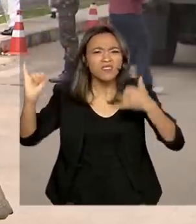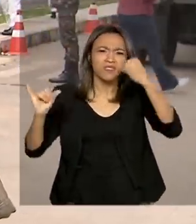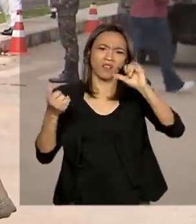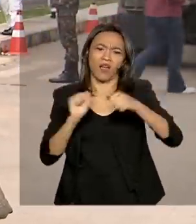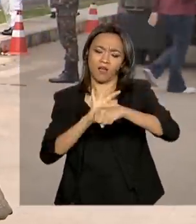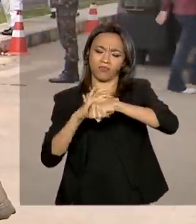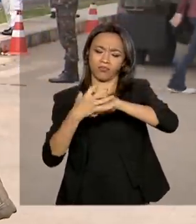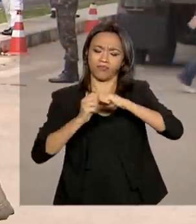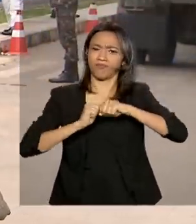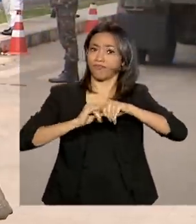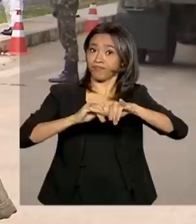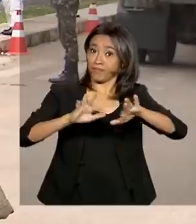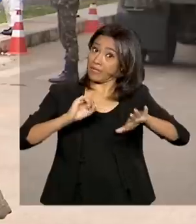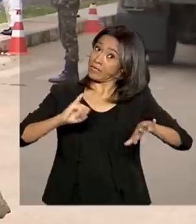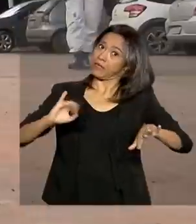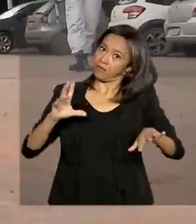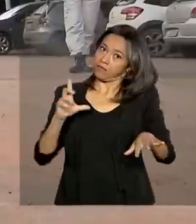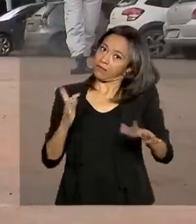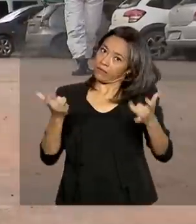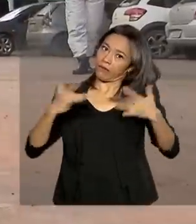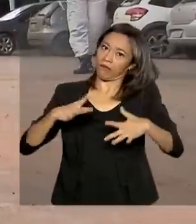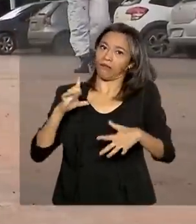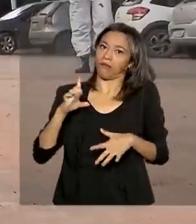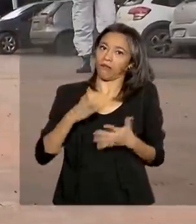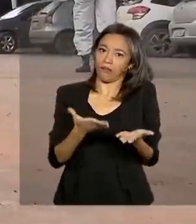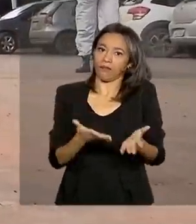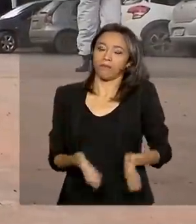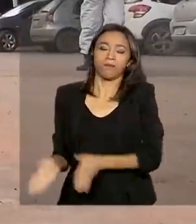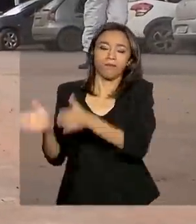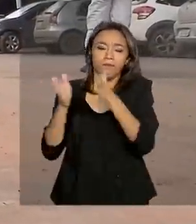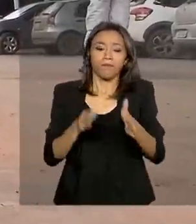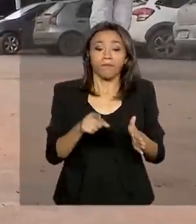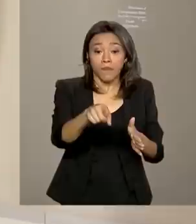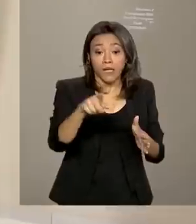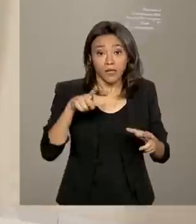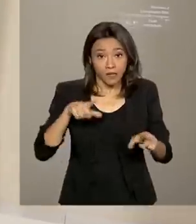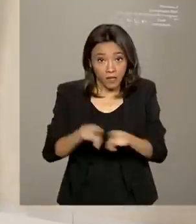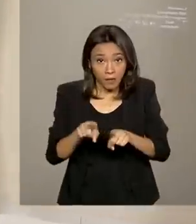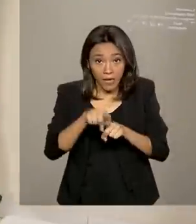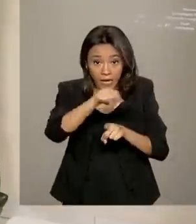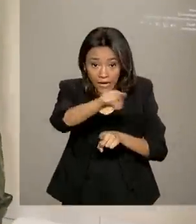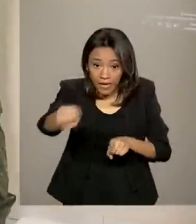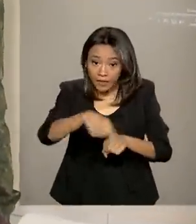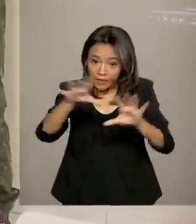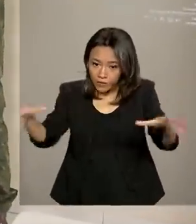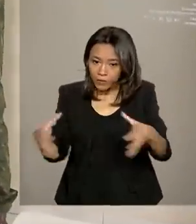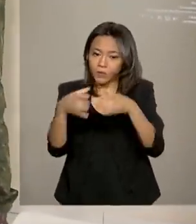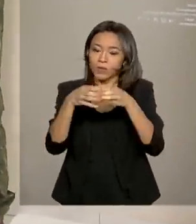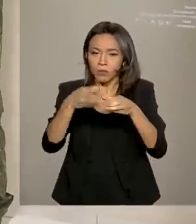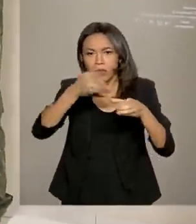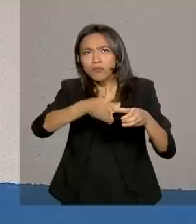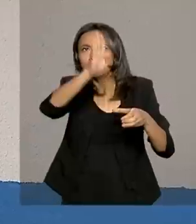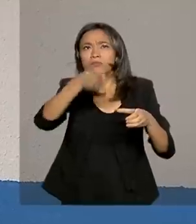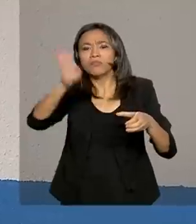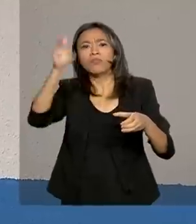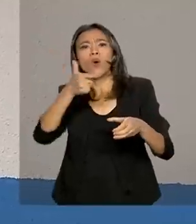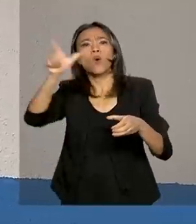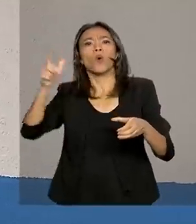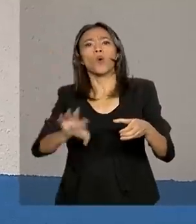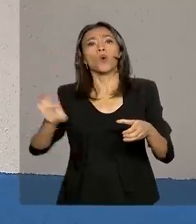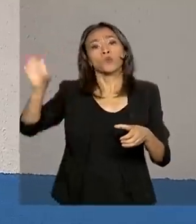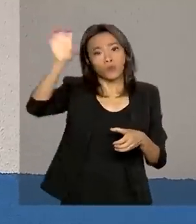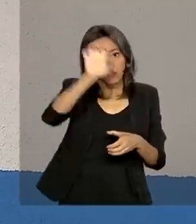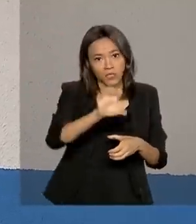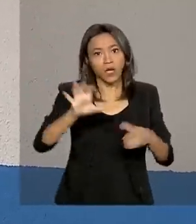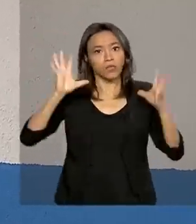do coronavírus, caso haja. O Comando Conjunto do Planalto também realiza ações em outros estados, como explica o comandante do